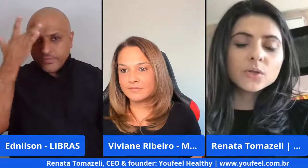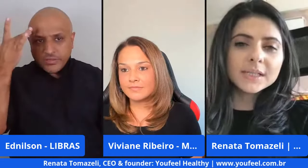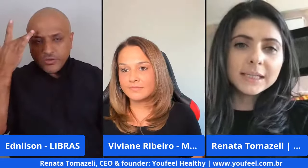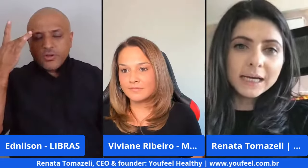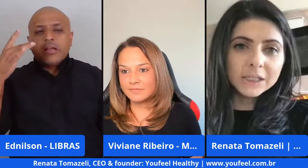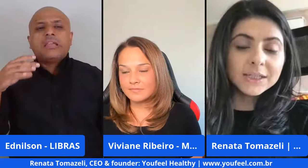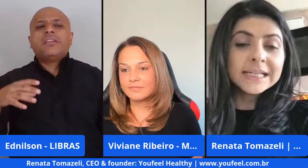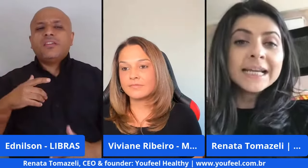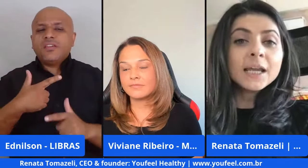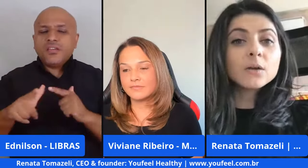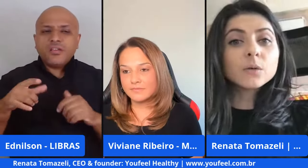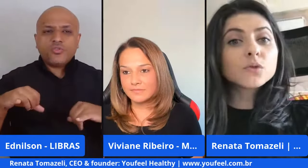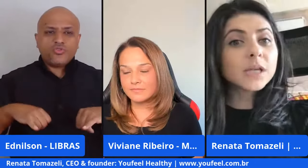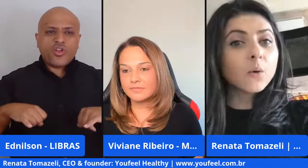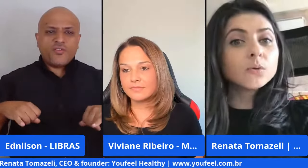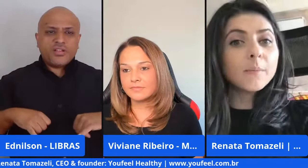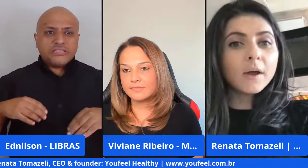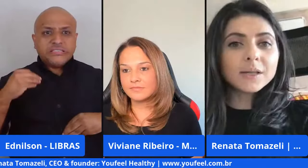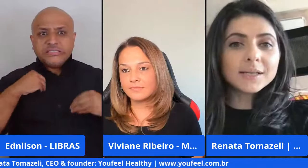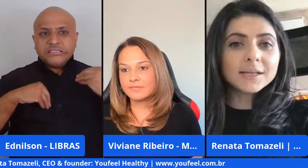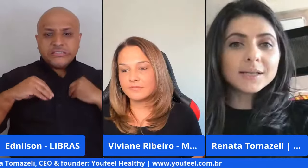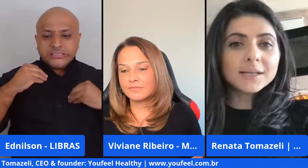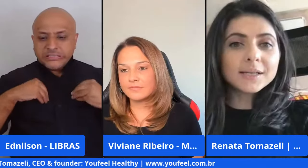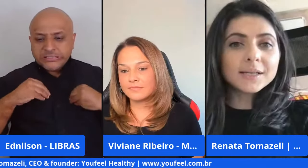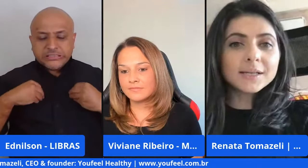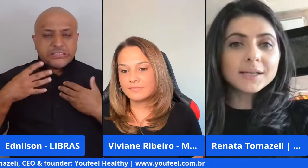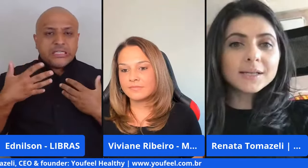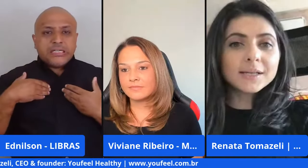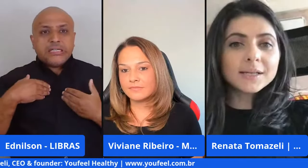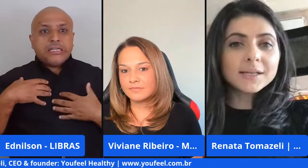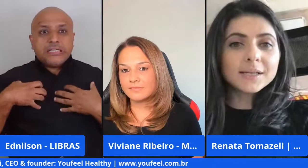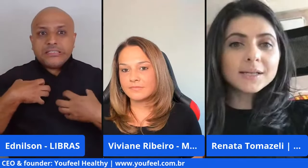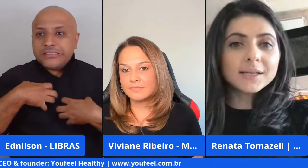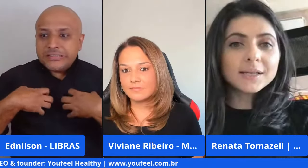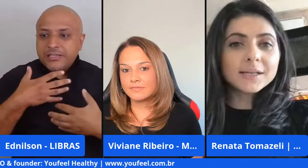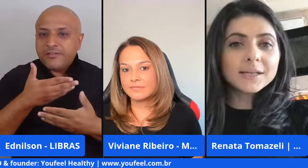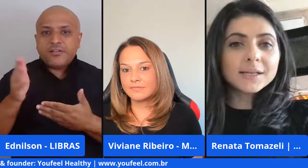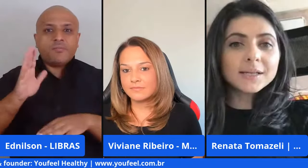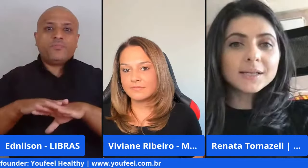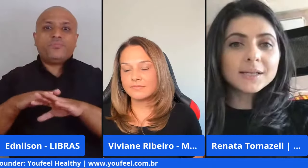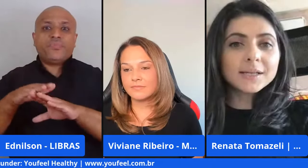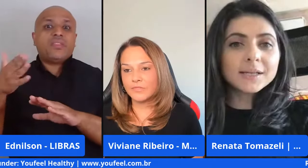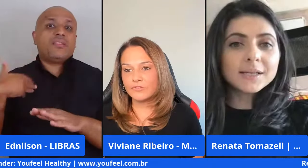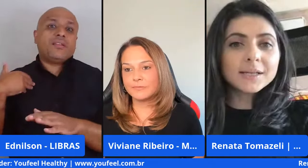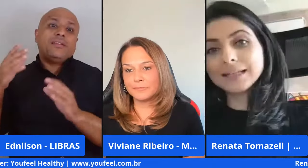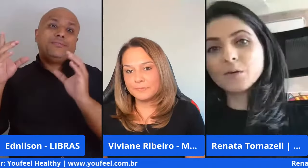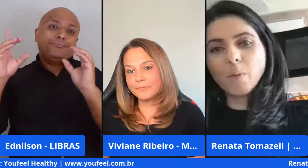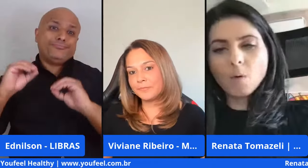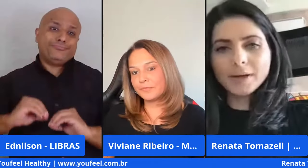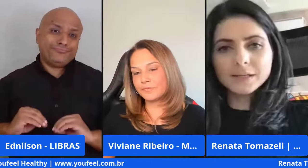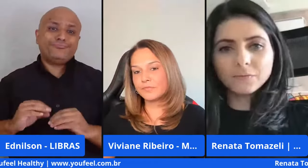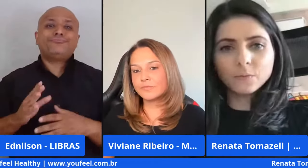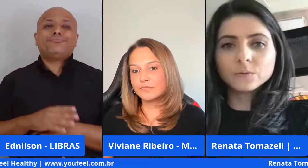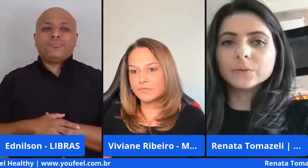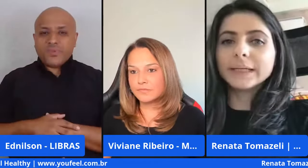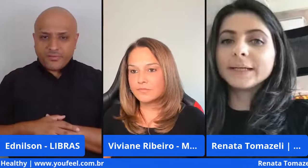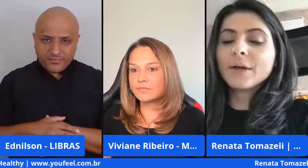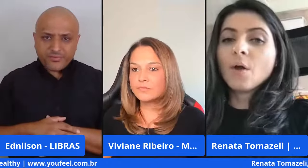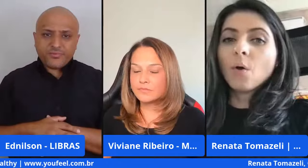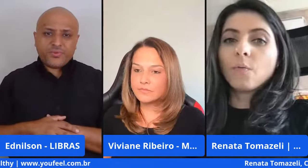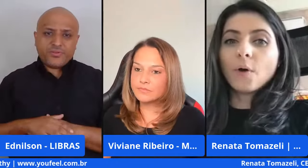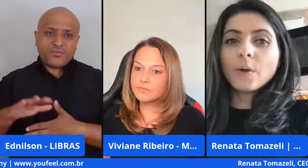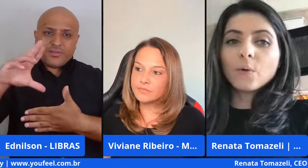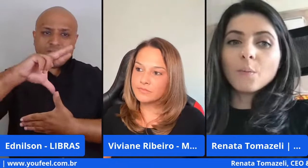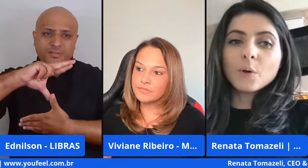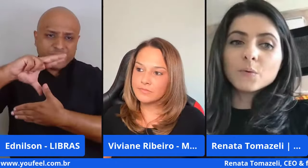transtornos de ansiedade e nós somos o segundo maior das Américas em casos de depressão e aí entendendo um pouco mais a fundo né